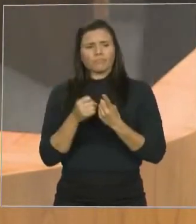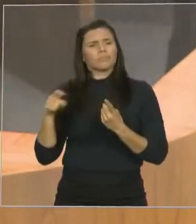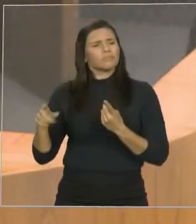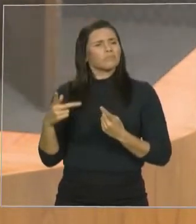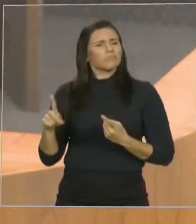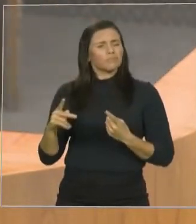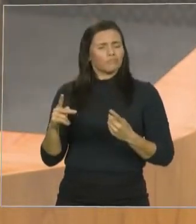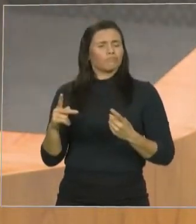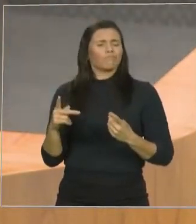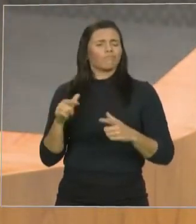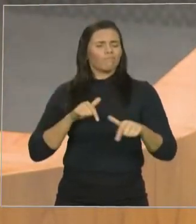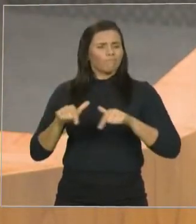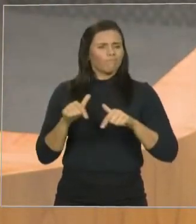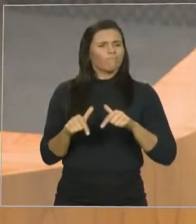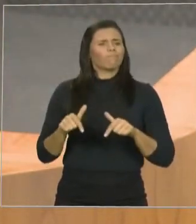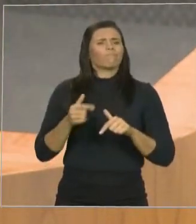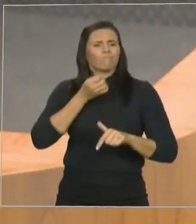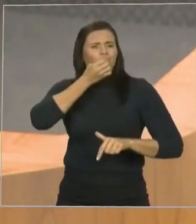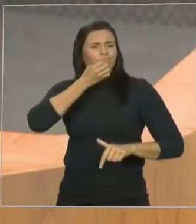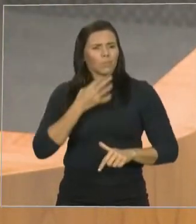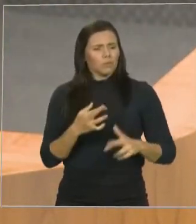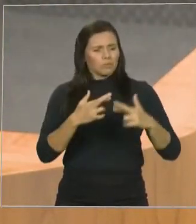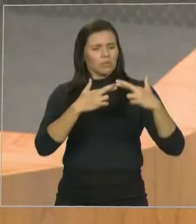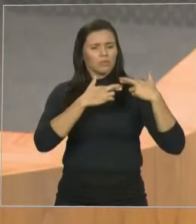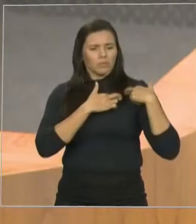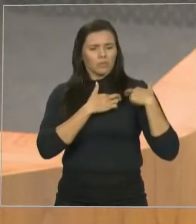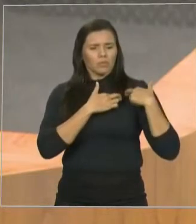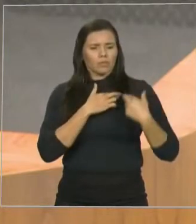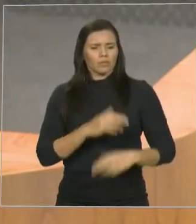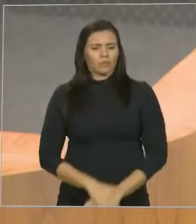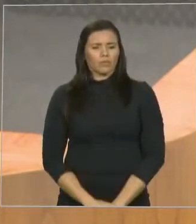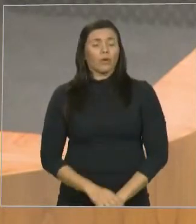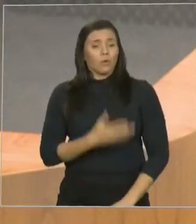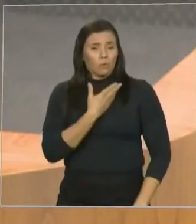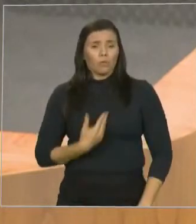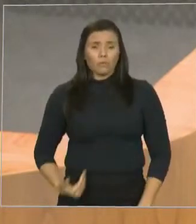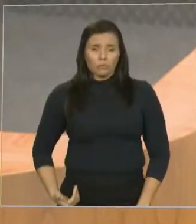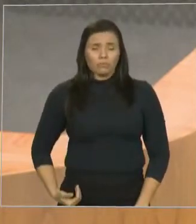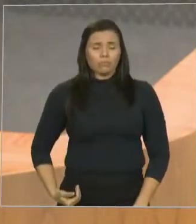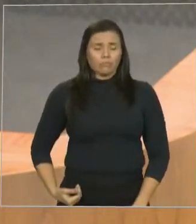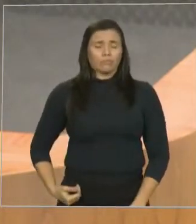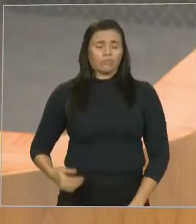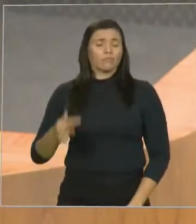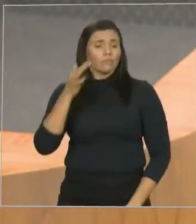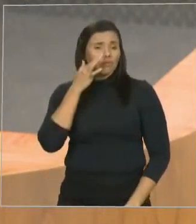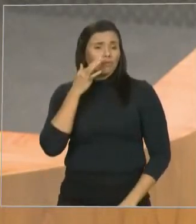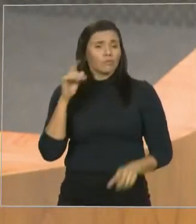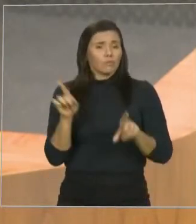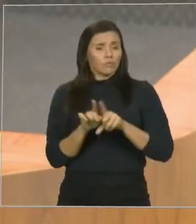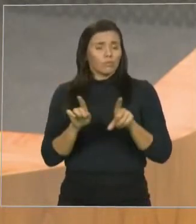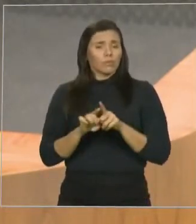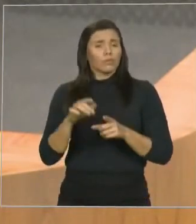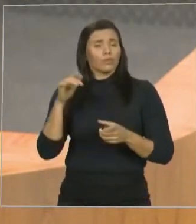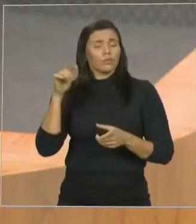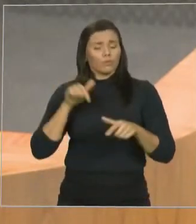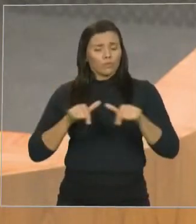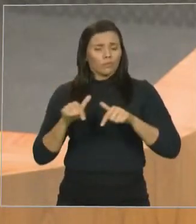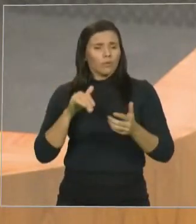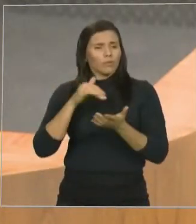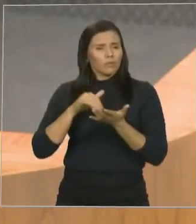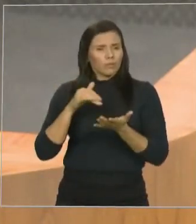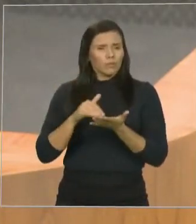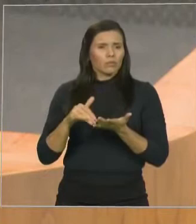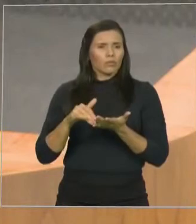que, através da determinação do governador, do trabalho do secretário, hoje se dobrou o número de